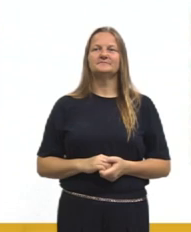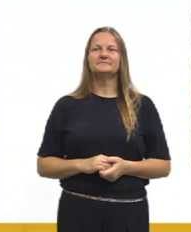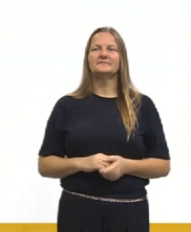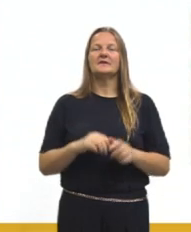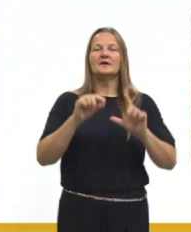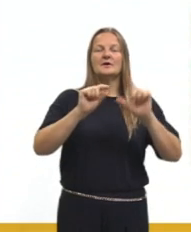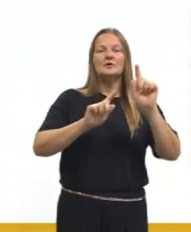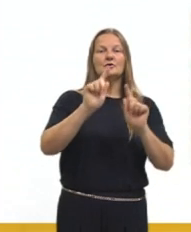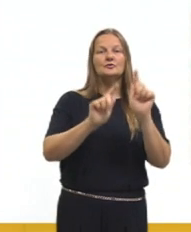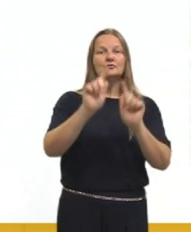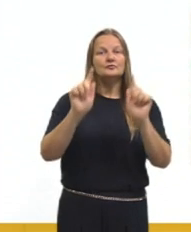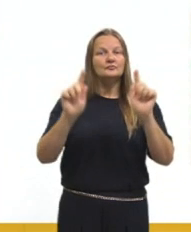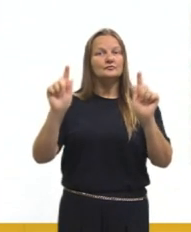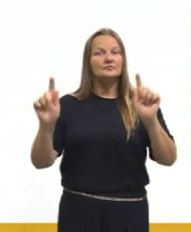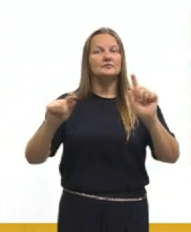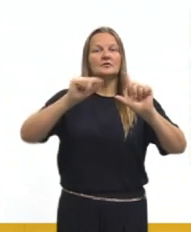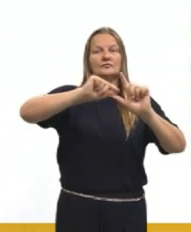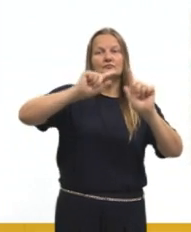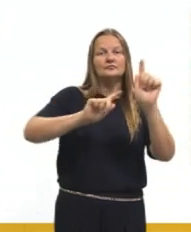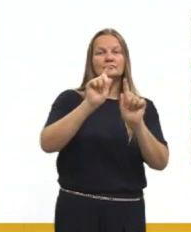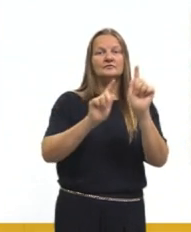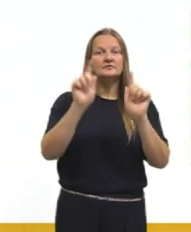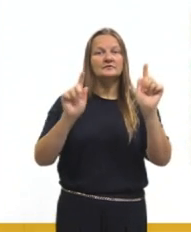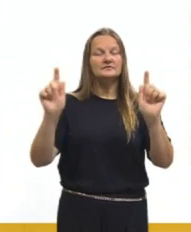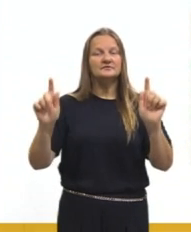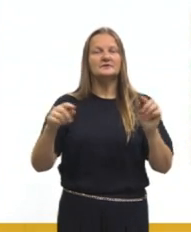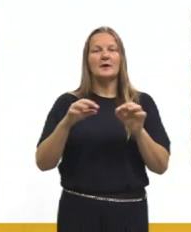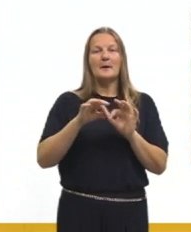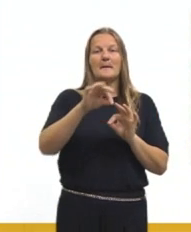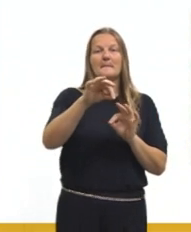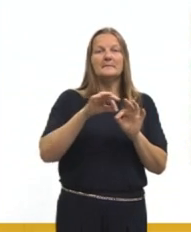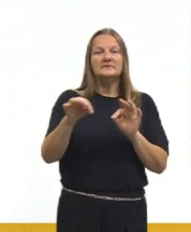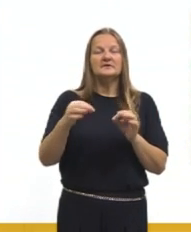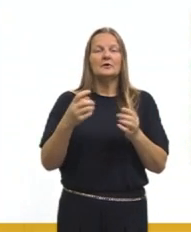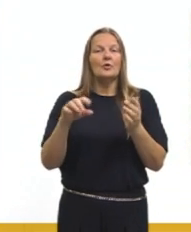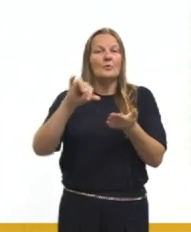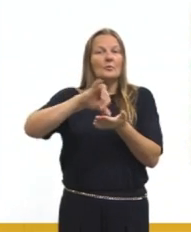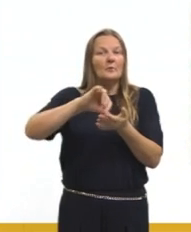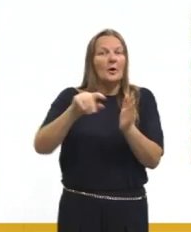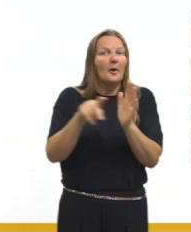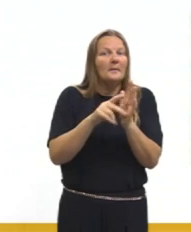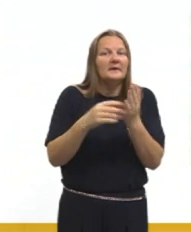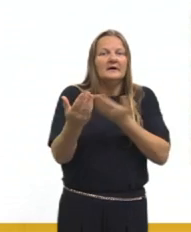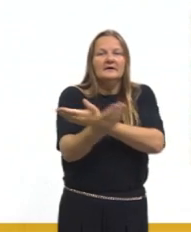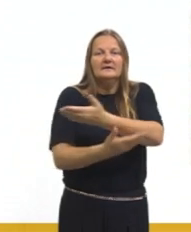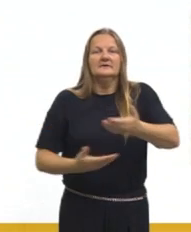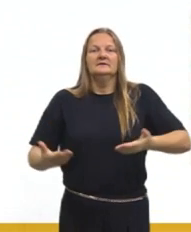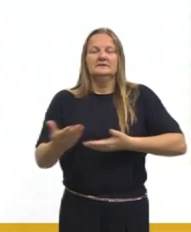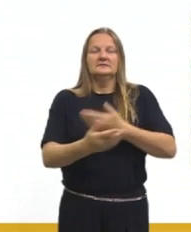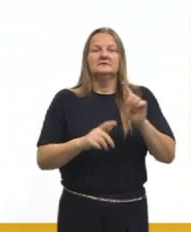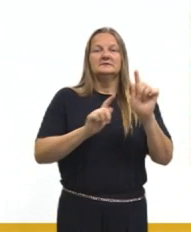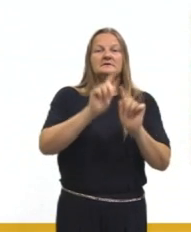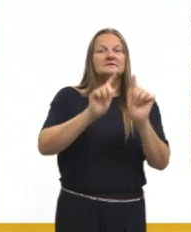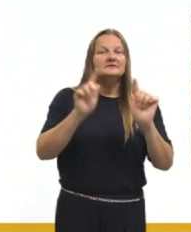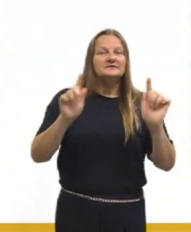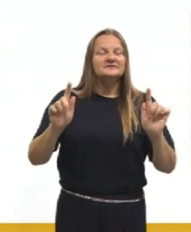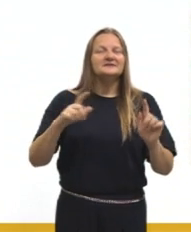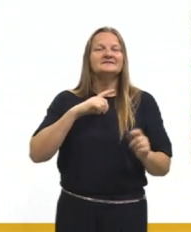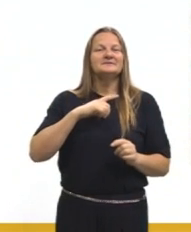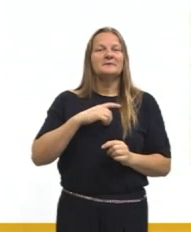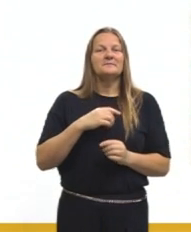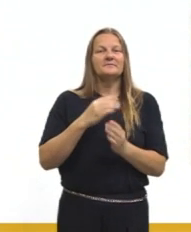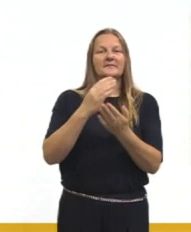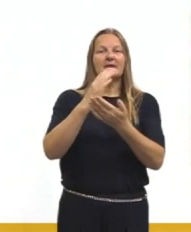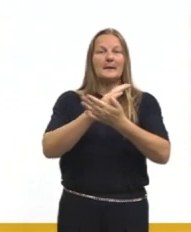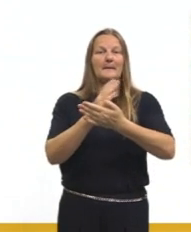estatística também. Então, nós tínhamos as medidas de tendência central. Eu destaquei duas questões que pediam mediana.